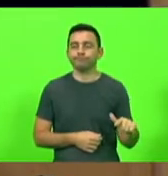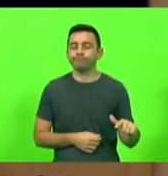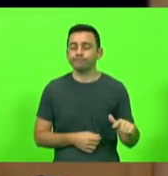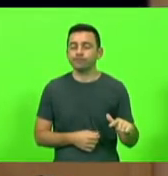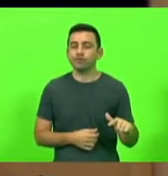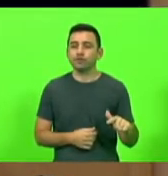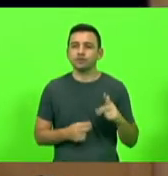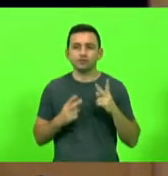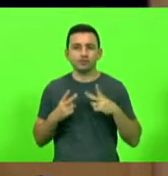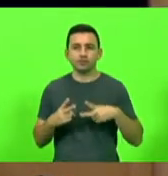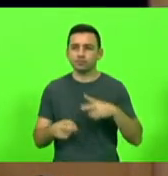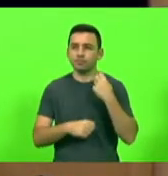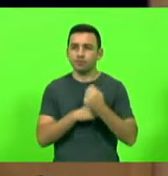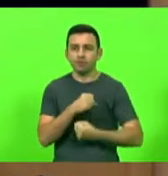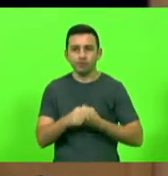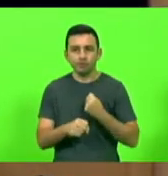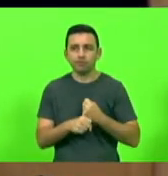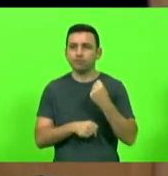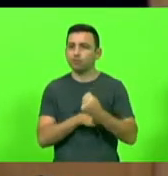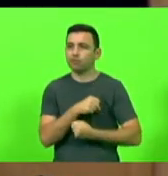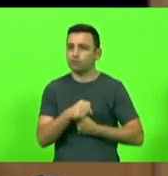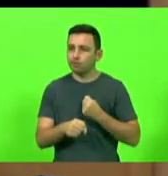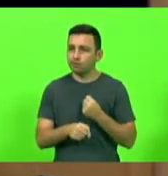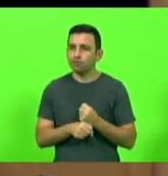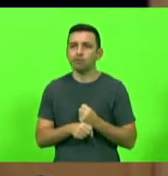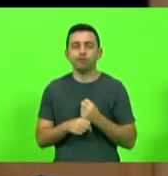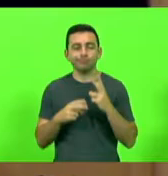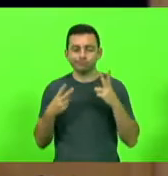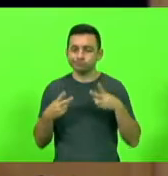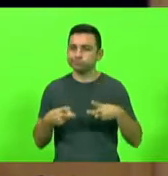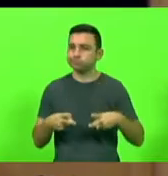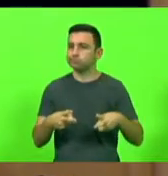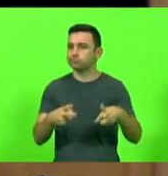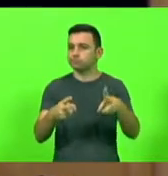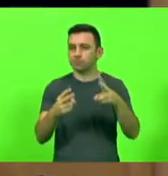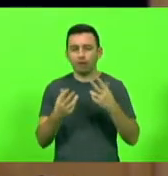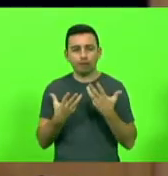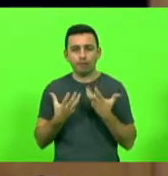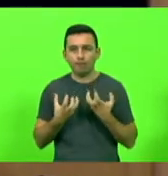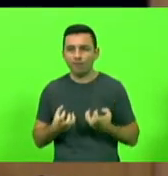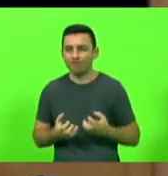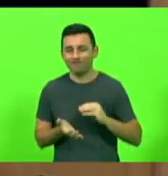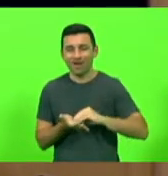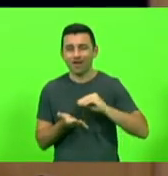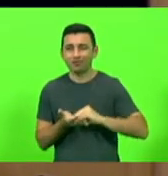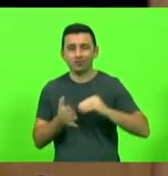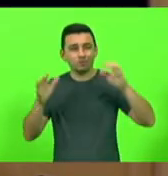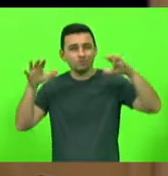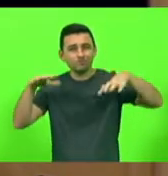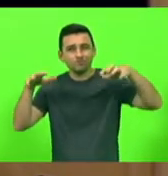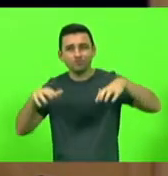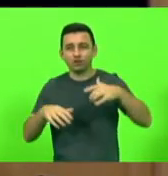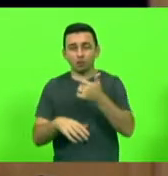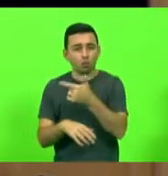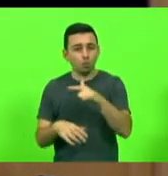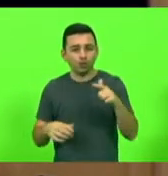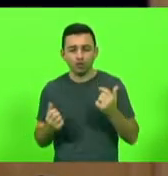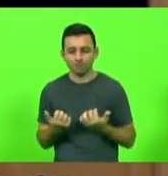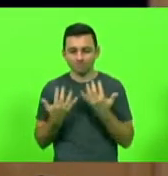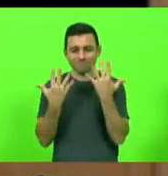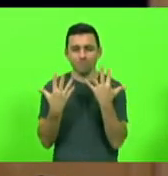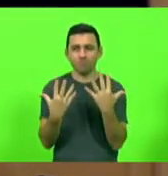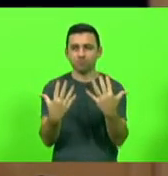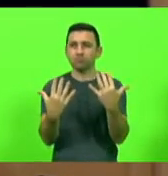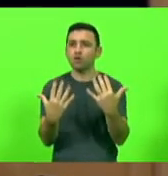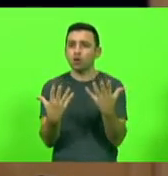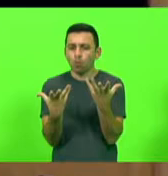todos os anos. Entra ano, sai ano, a falta de chuva destrói as plantações, secas e